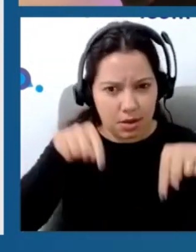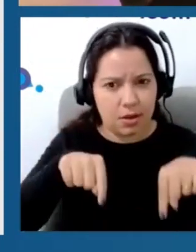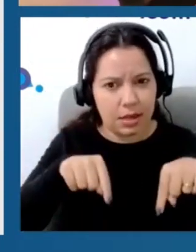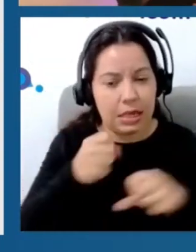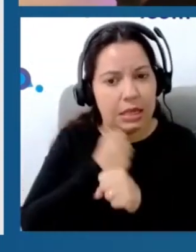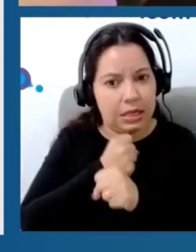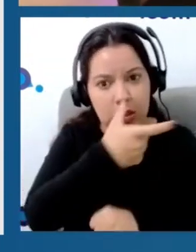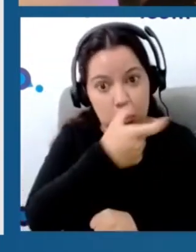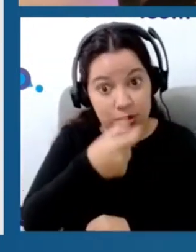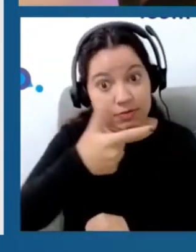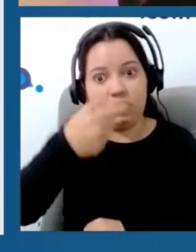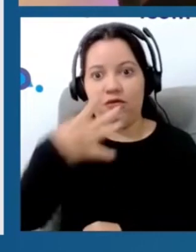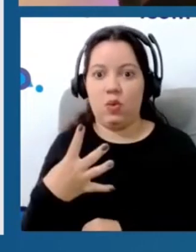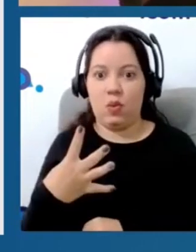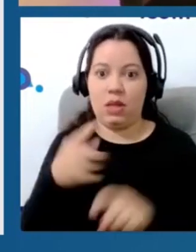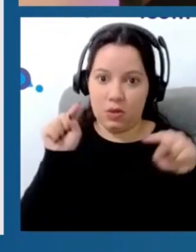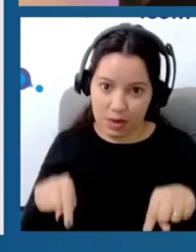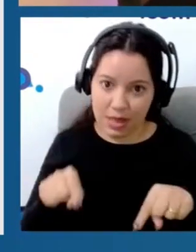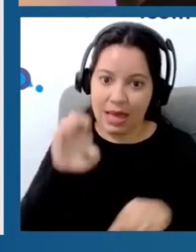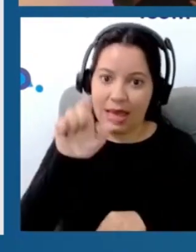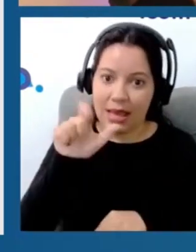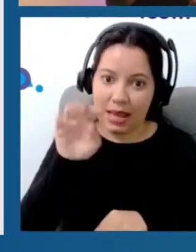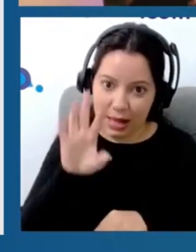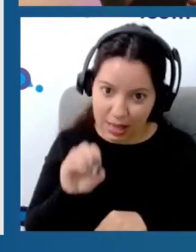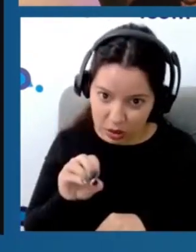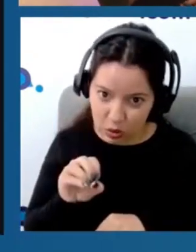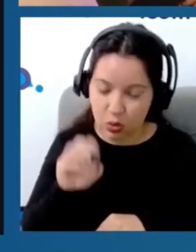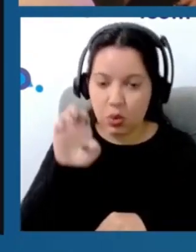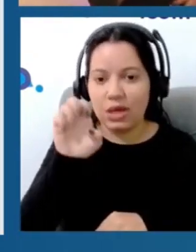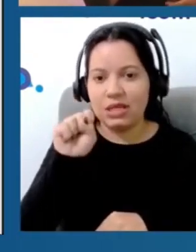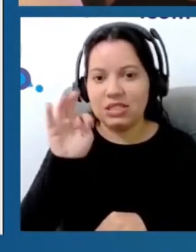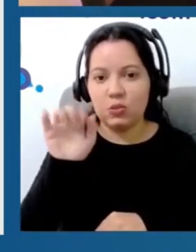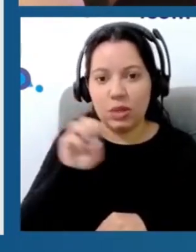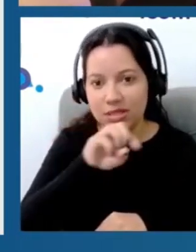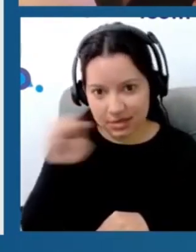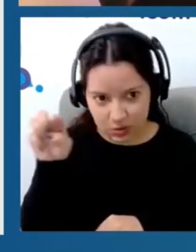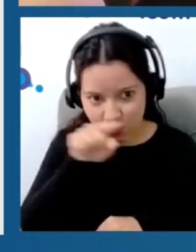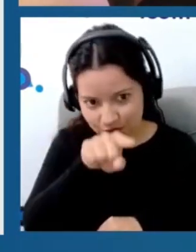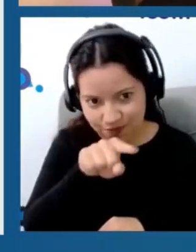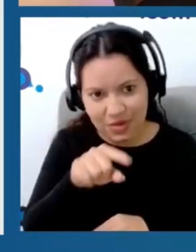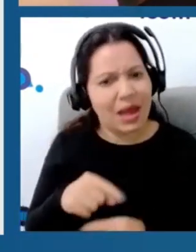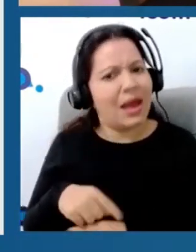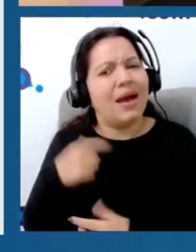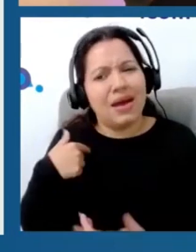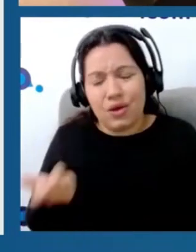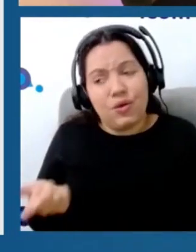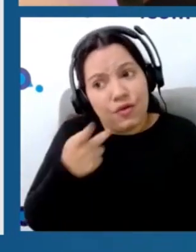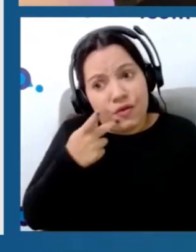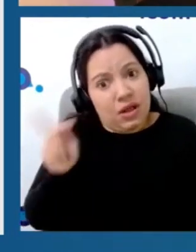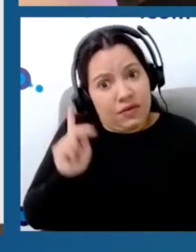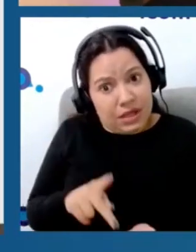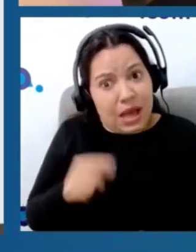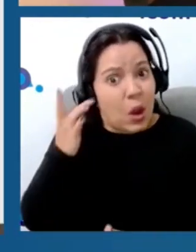2024 sobre eletroestimulação, especificamente por TENS. E eu não posso negar que eu acho lamentável que, em pleno